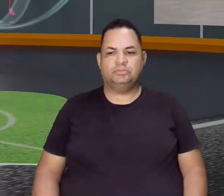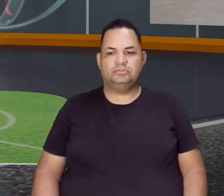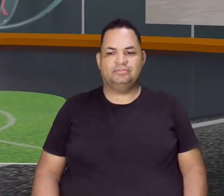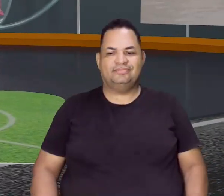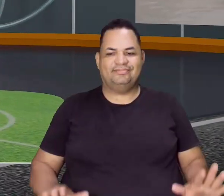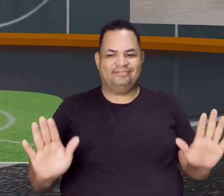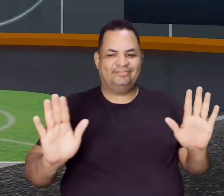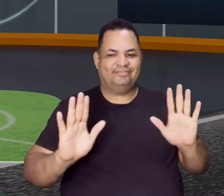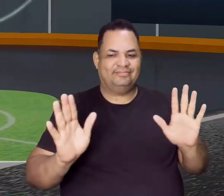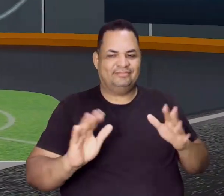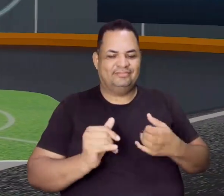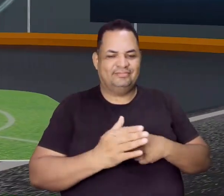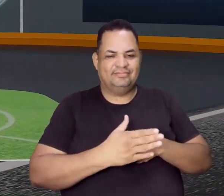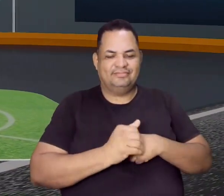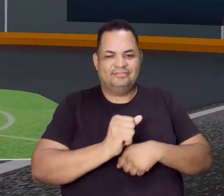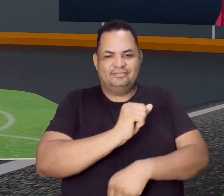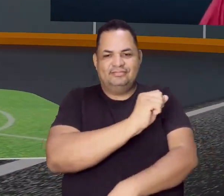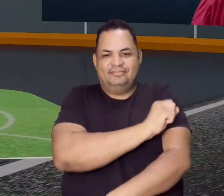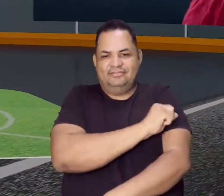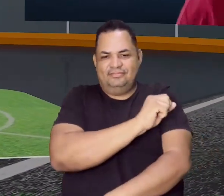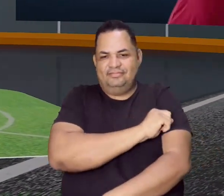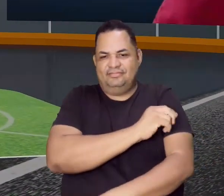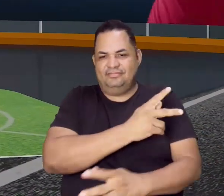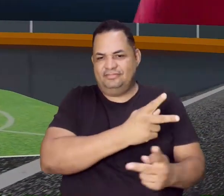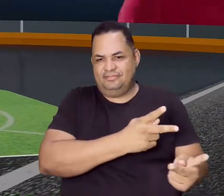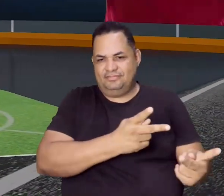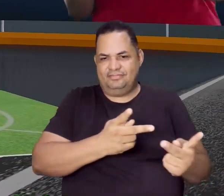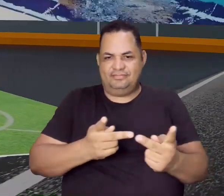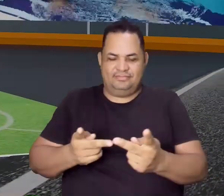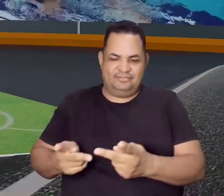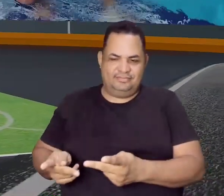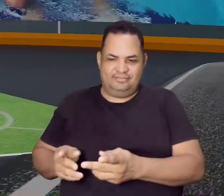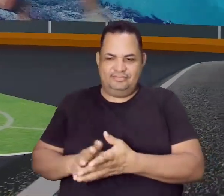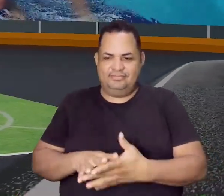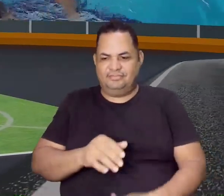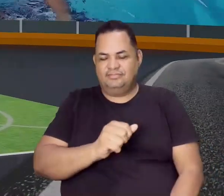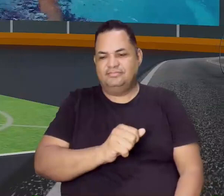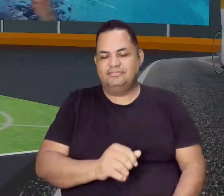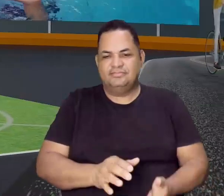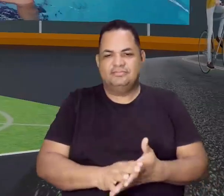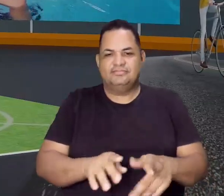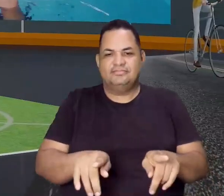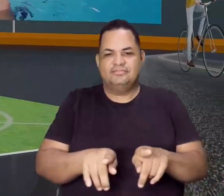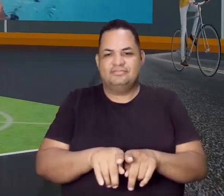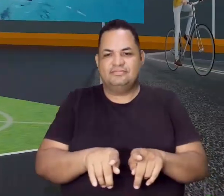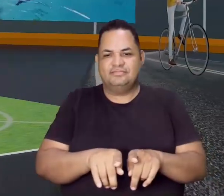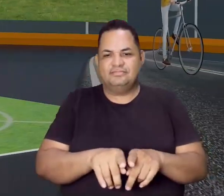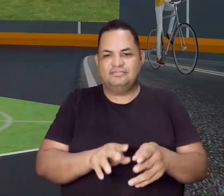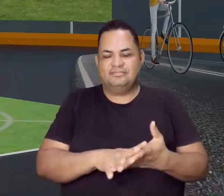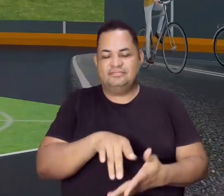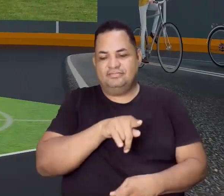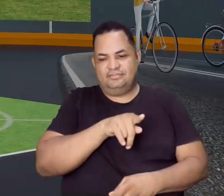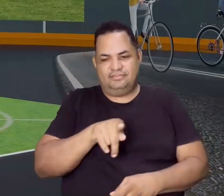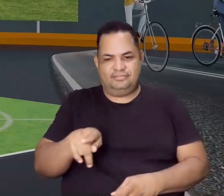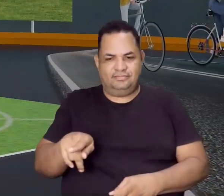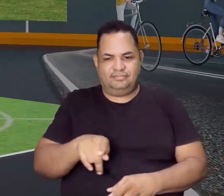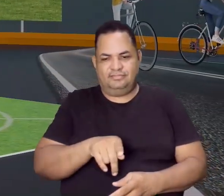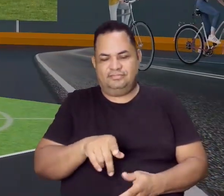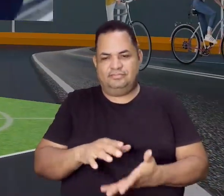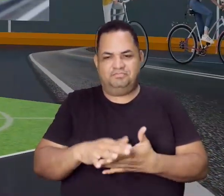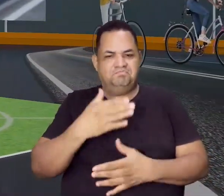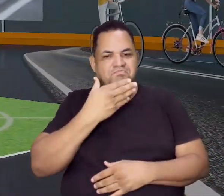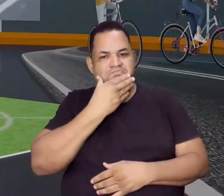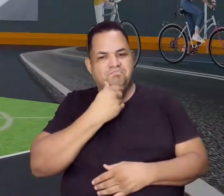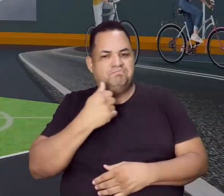Olá, caríssimo estudante! Seja muito bem-vindo, seja muito bem-vinda, seja muito bem-vinda, prof e professor!